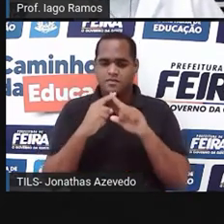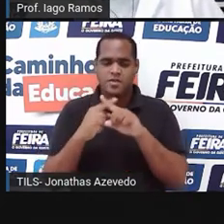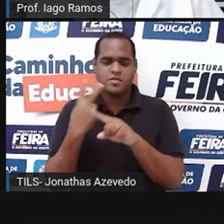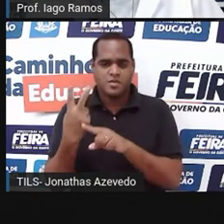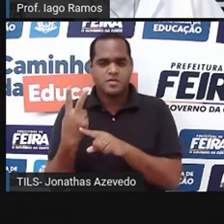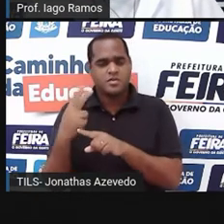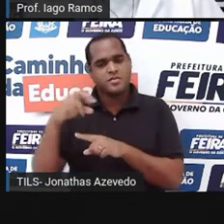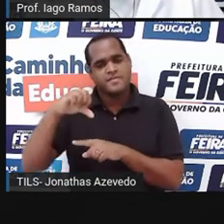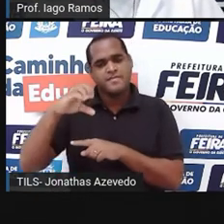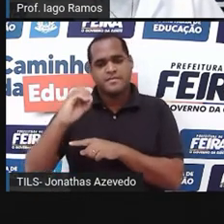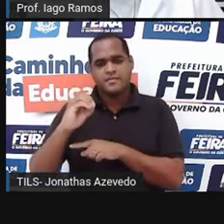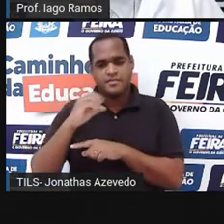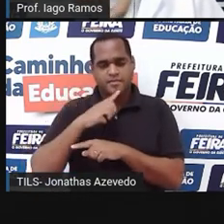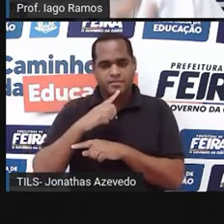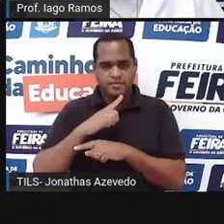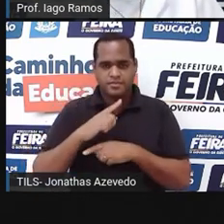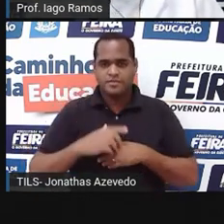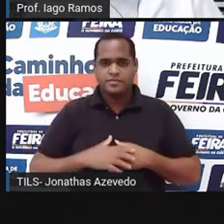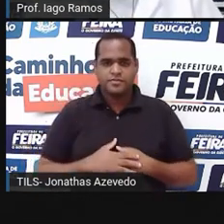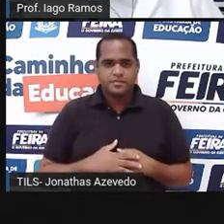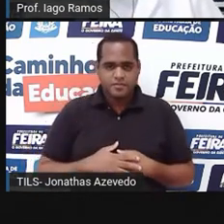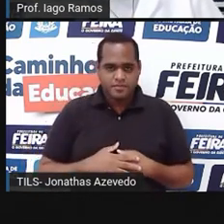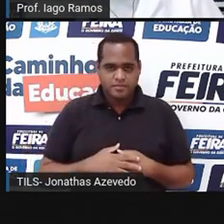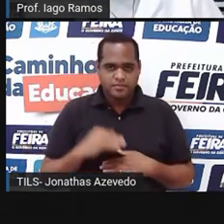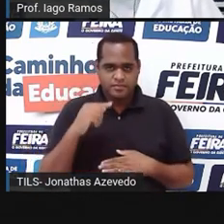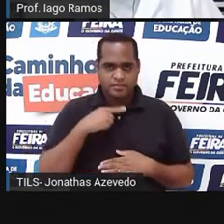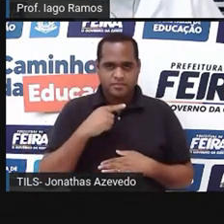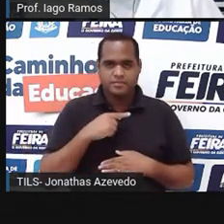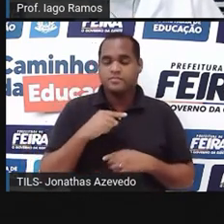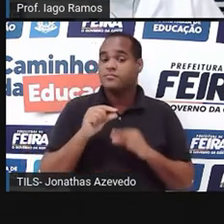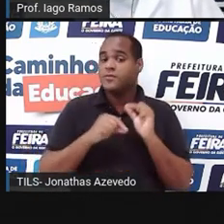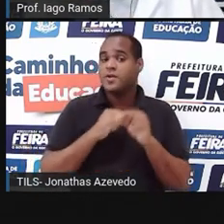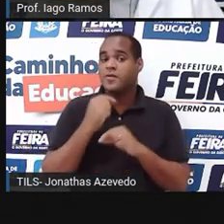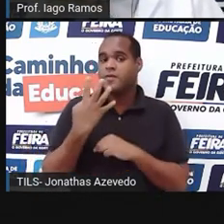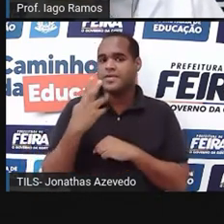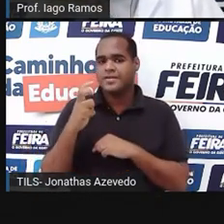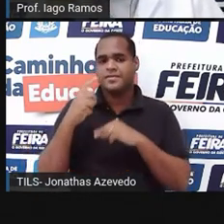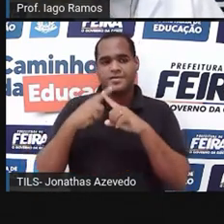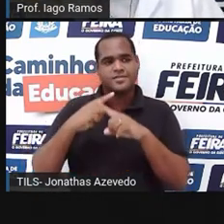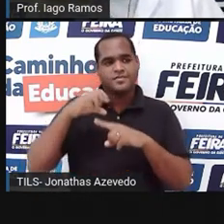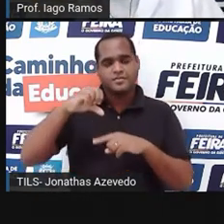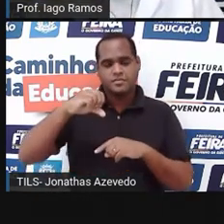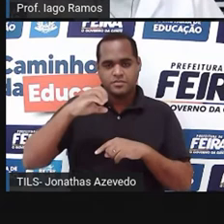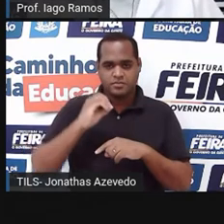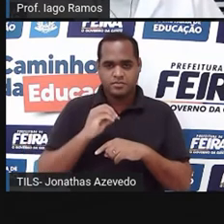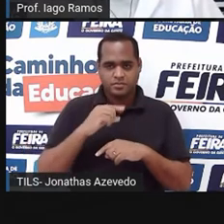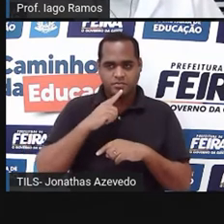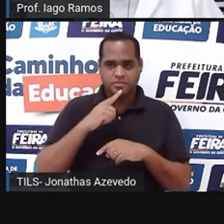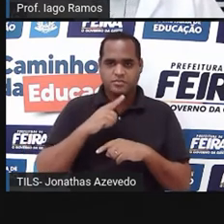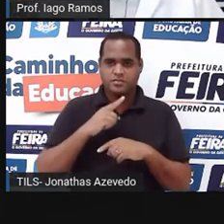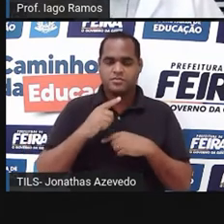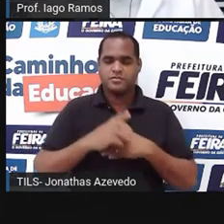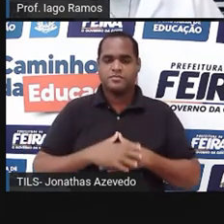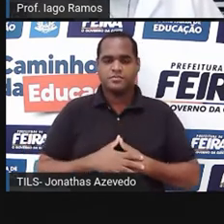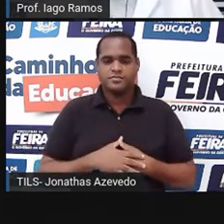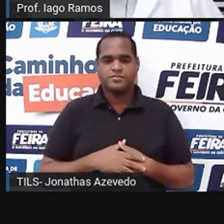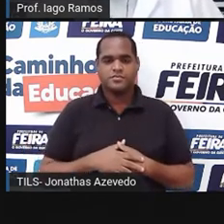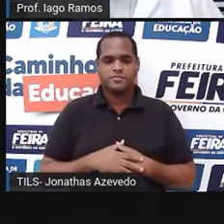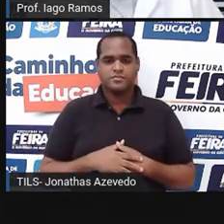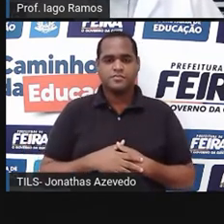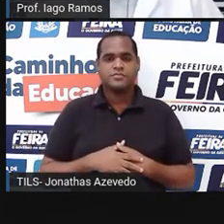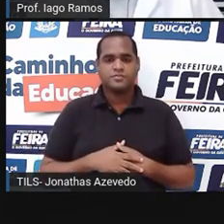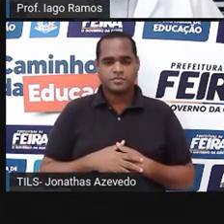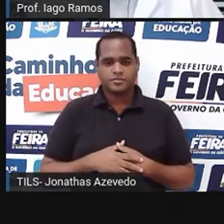gols também. 2 vezes 2 aumentou pra 4. Ah, professor, os dois aumentou do mesmo jeito, multiplicando